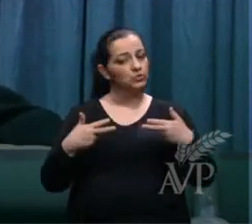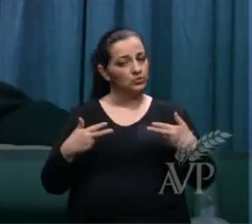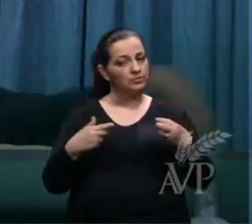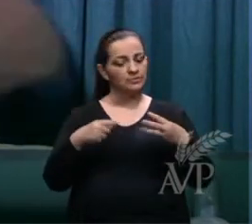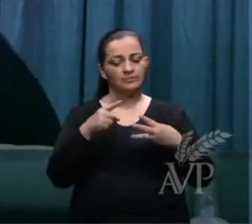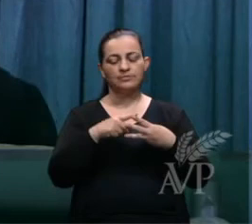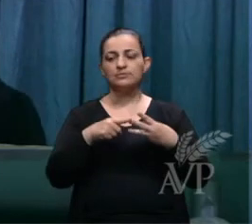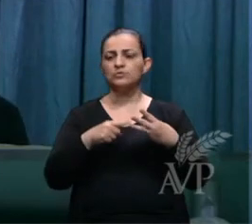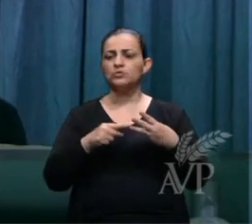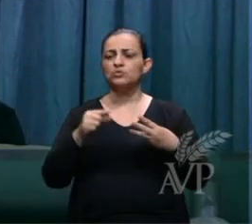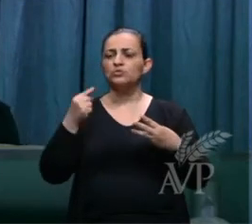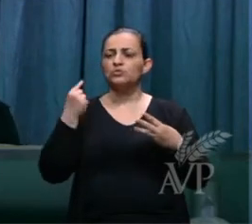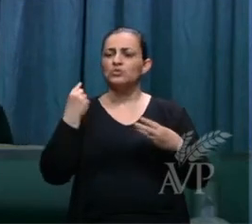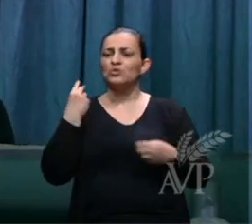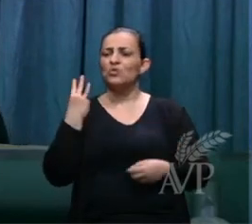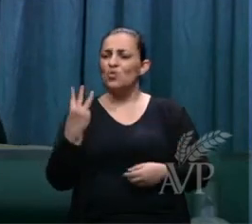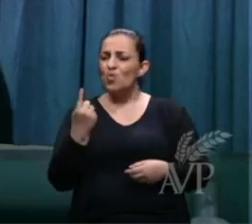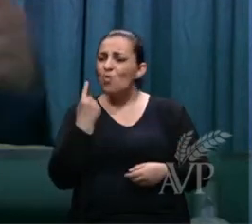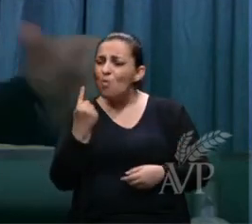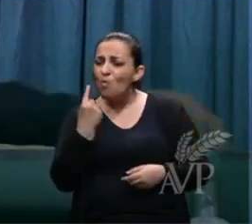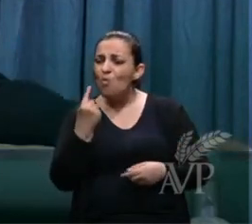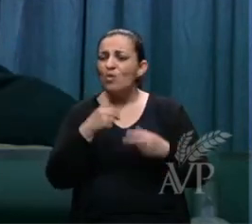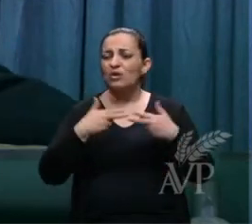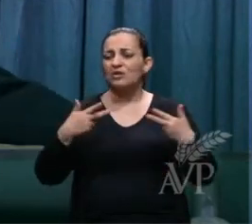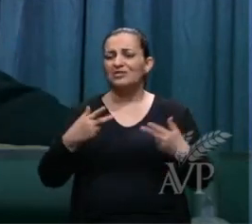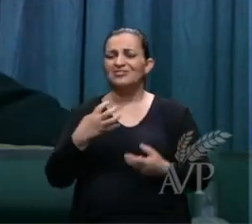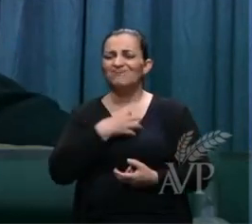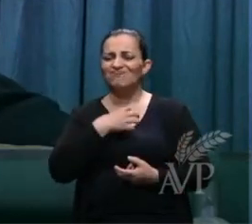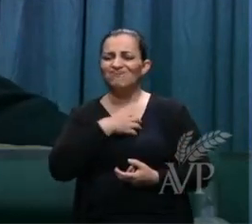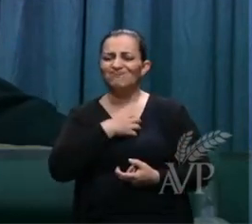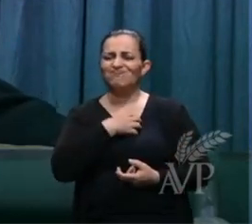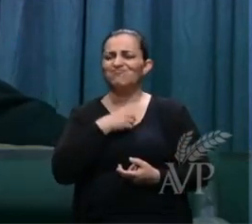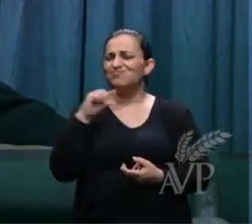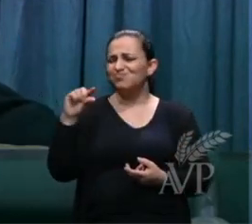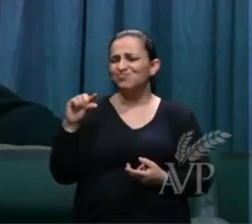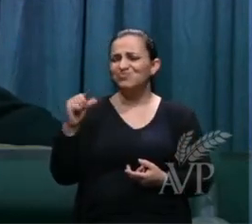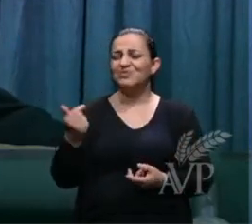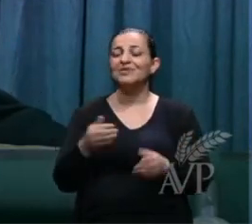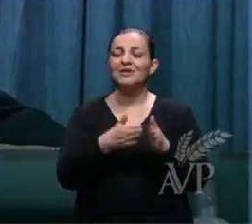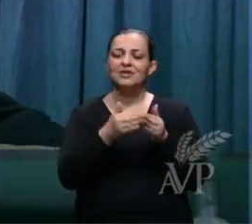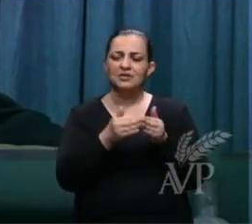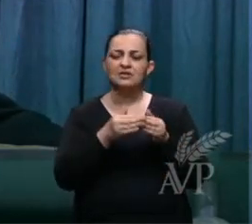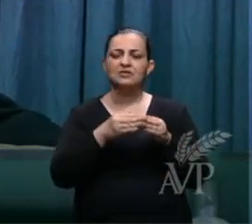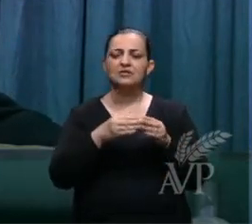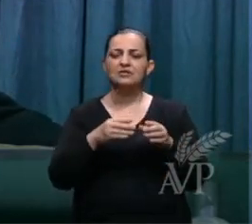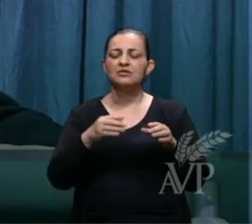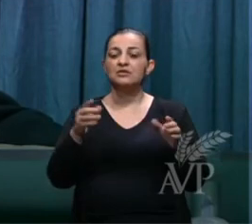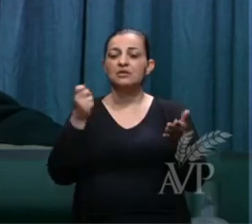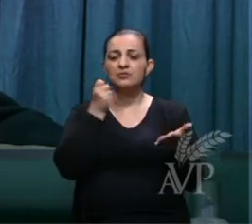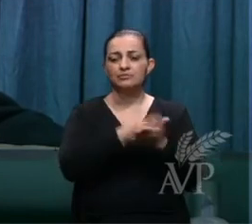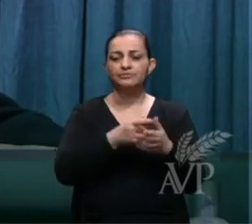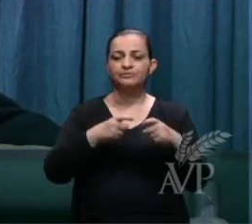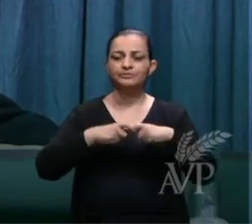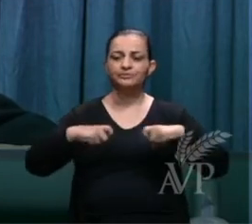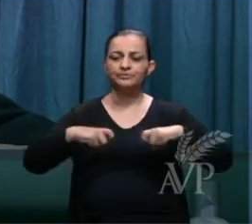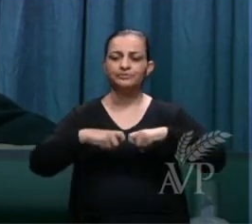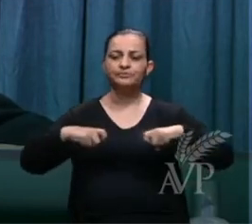coisas foi um pequeno sentimento porque ela pediu para ele comprar um par de meia